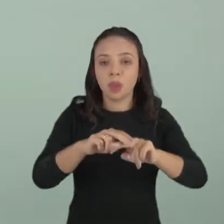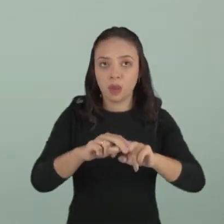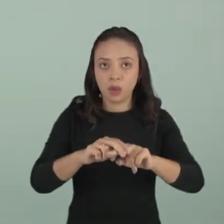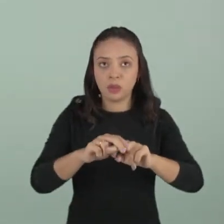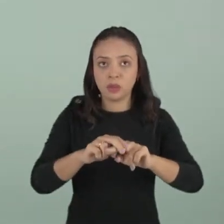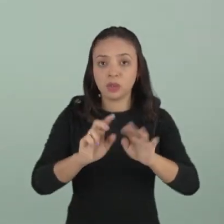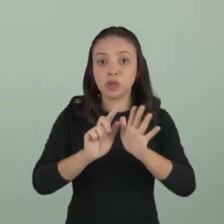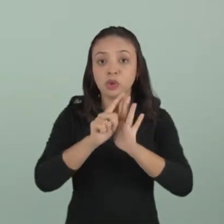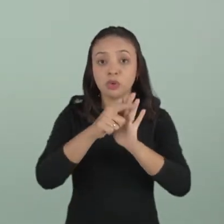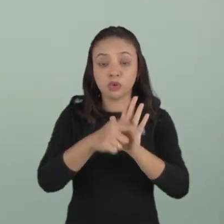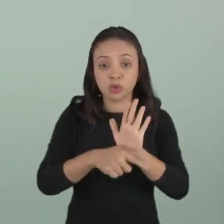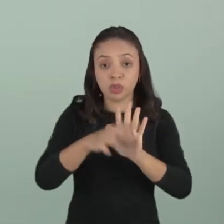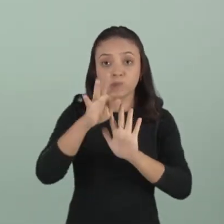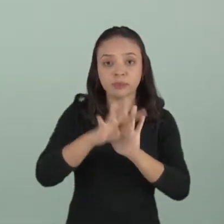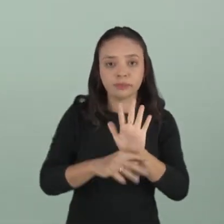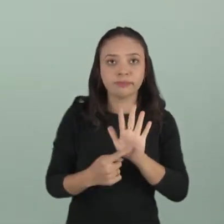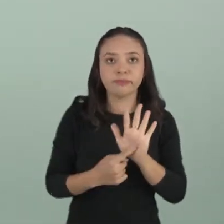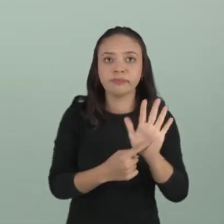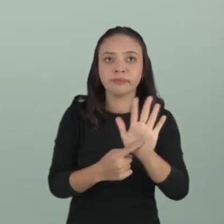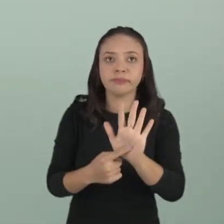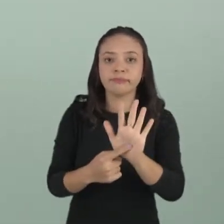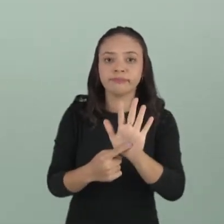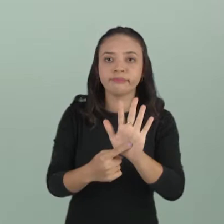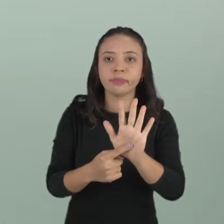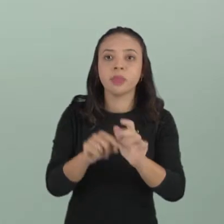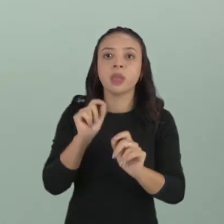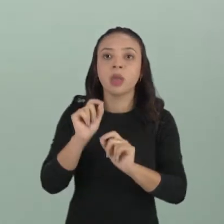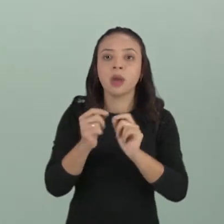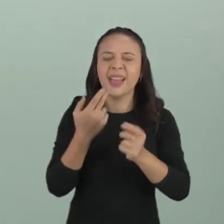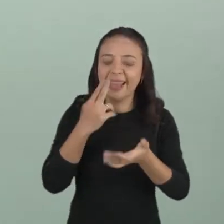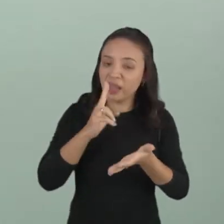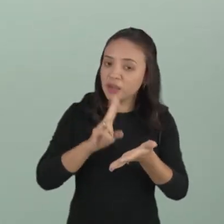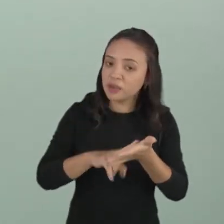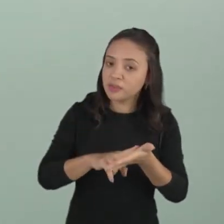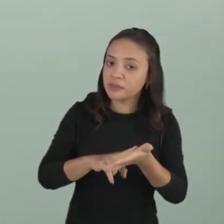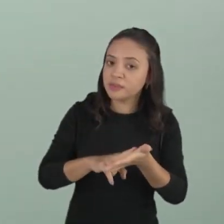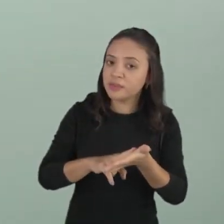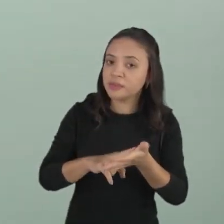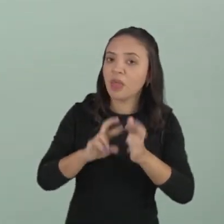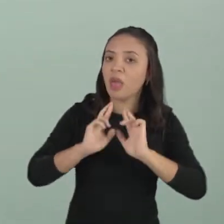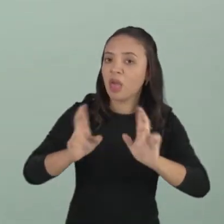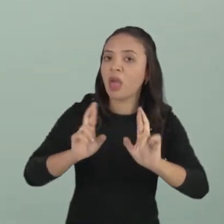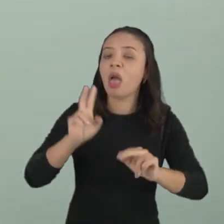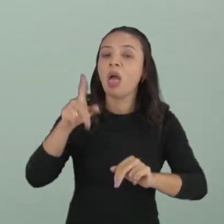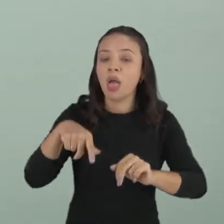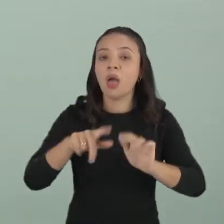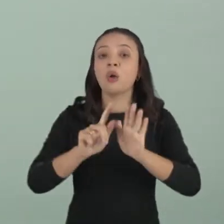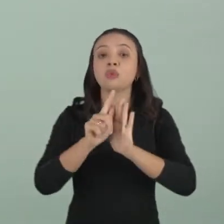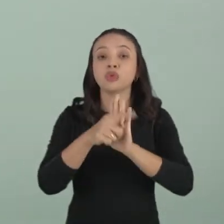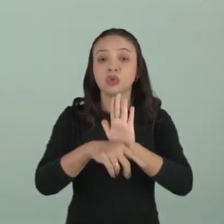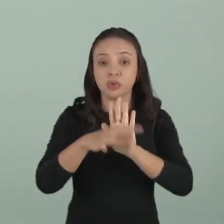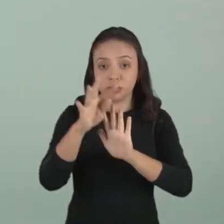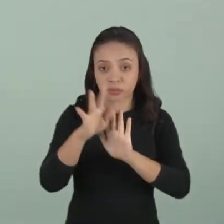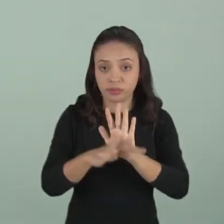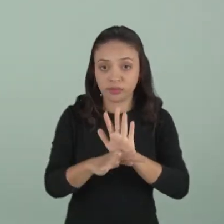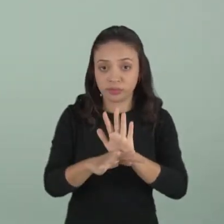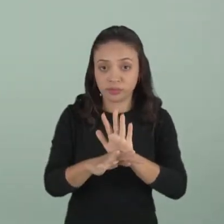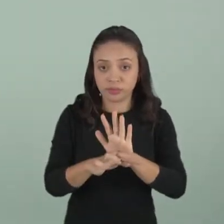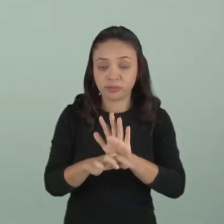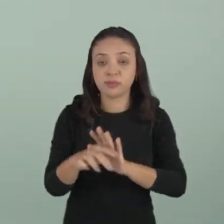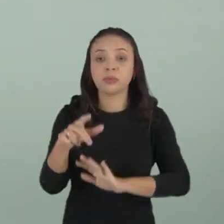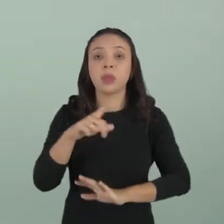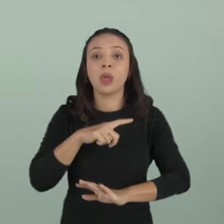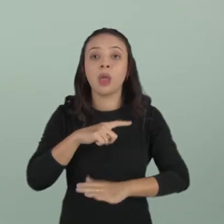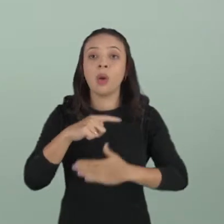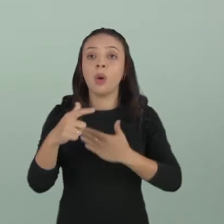carta de reclamação, entra. Que a carta de reclamação é um gênero textual, é justamente para